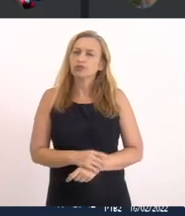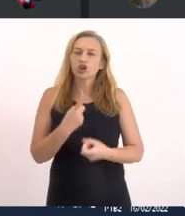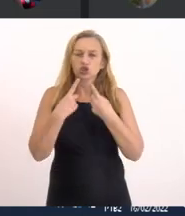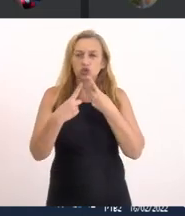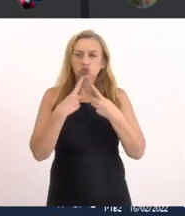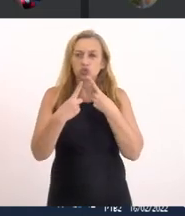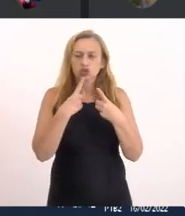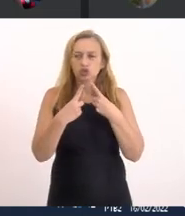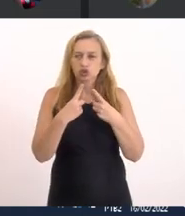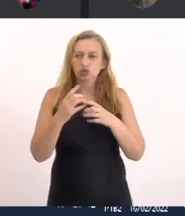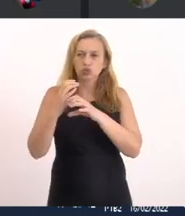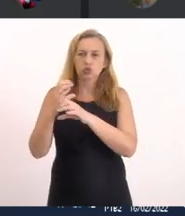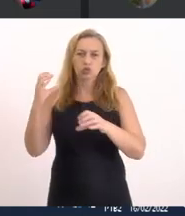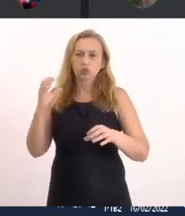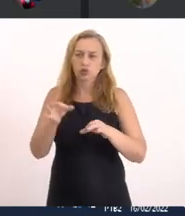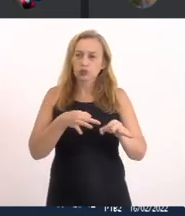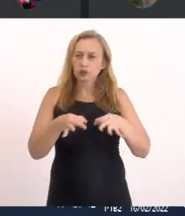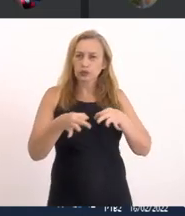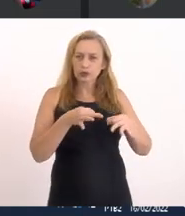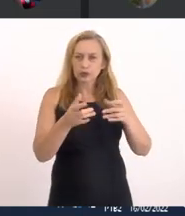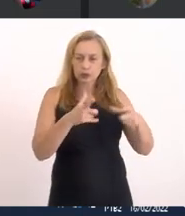os engenheiros Que projetaram